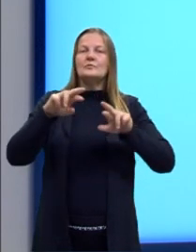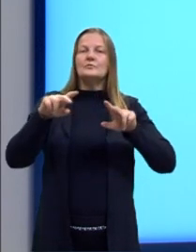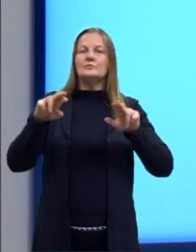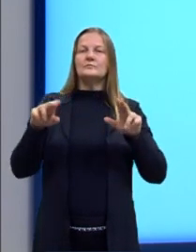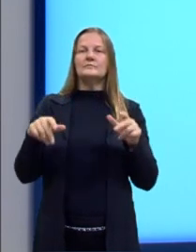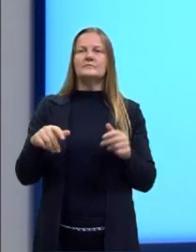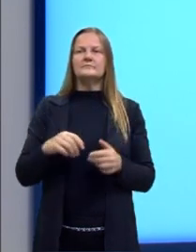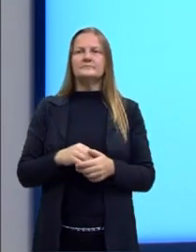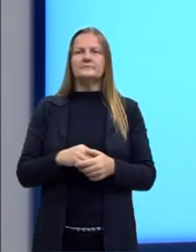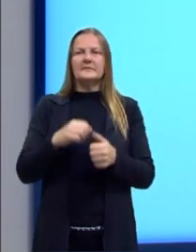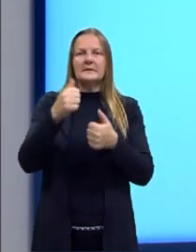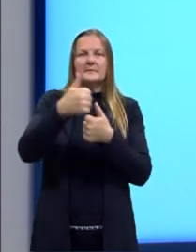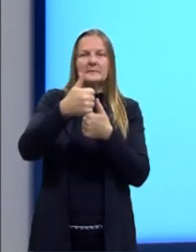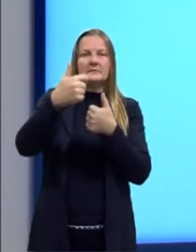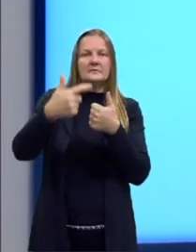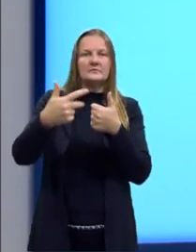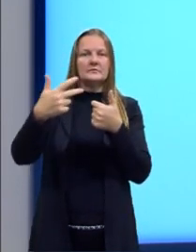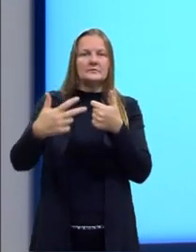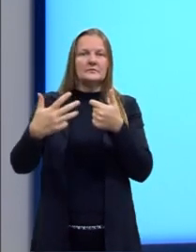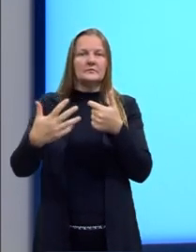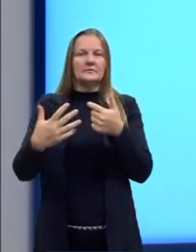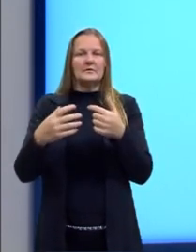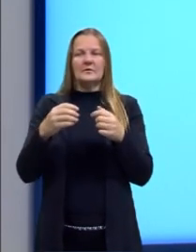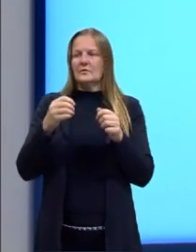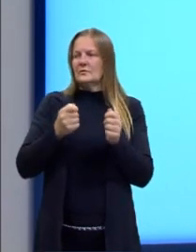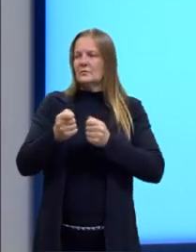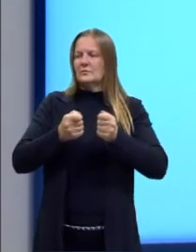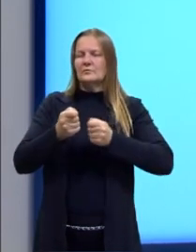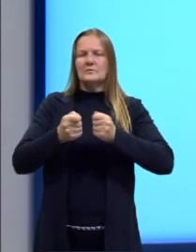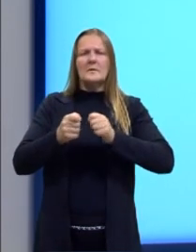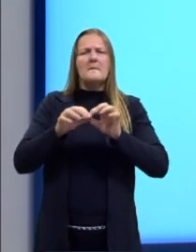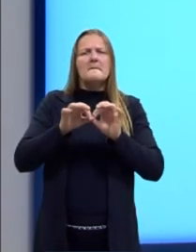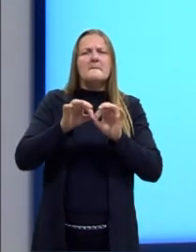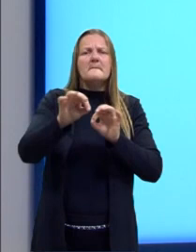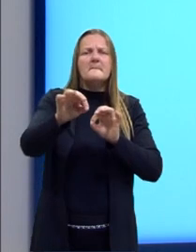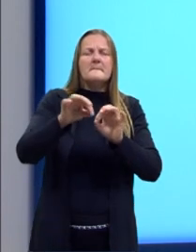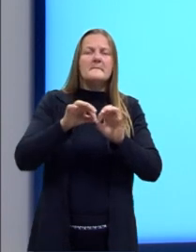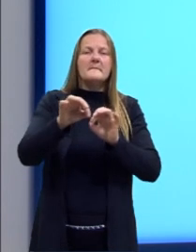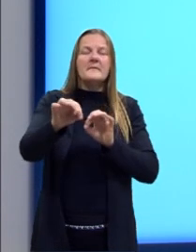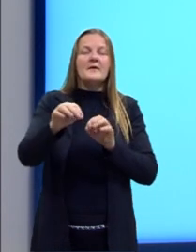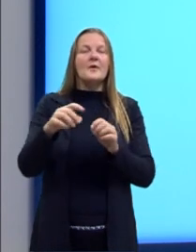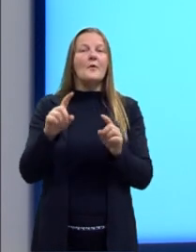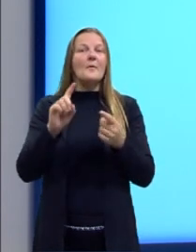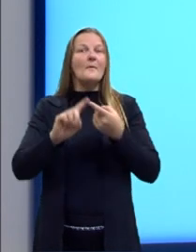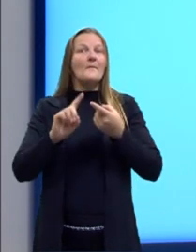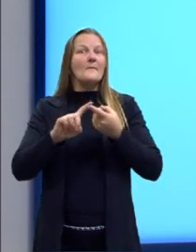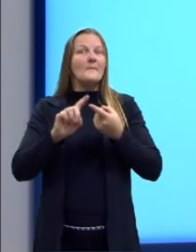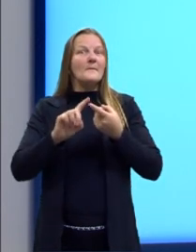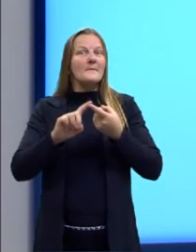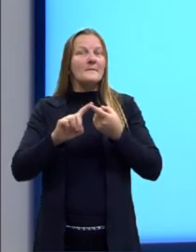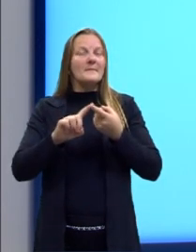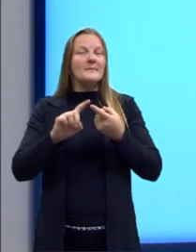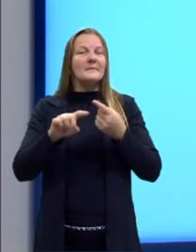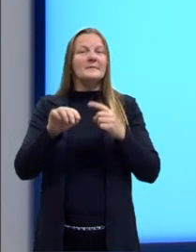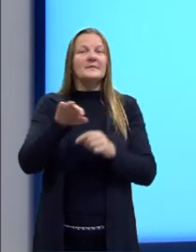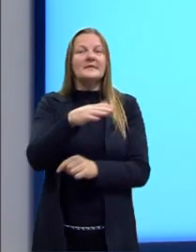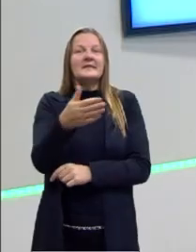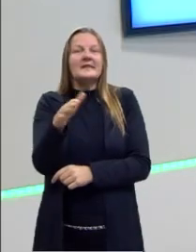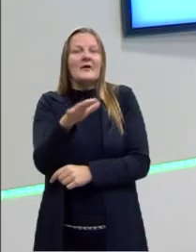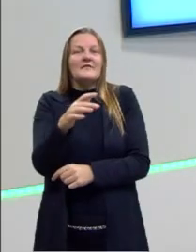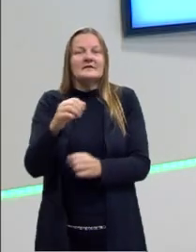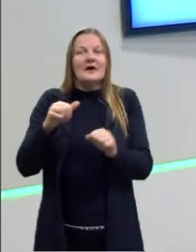condicional e terceira condicional, mais distante vai ficando a probabilidade de alguma coisa acontecer.